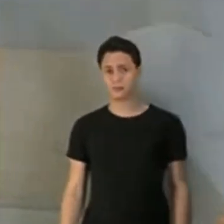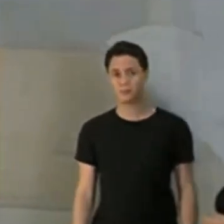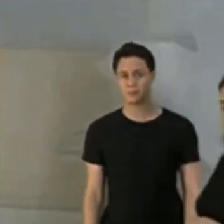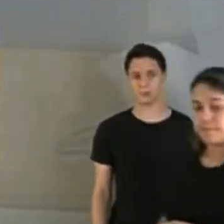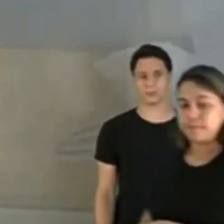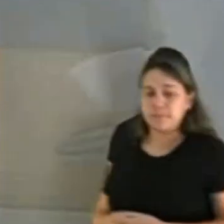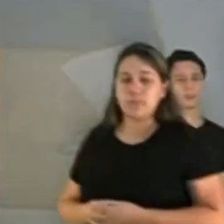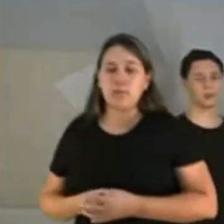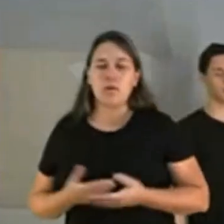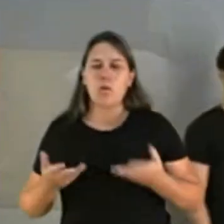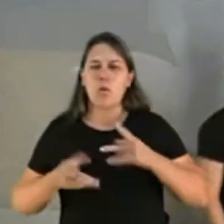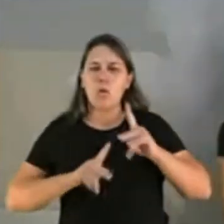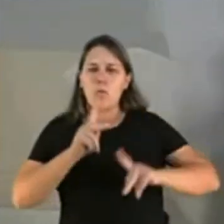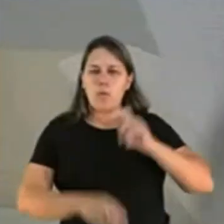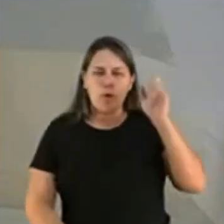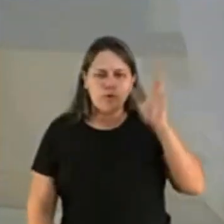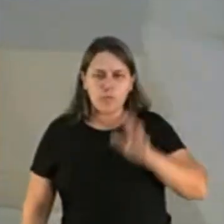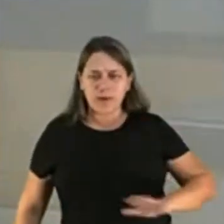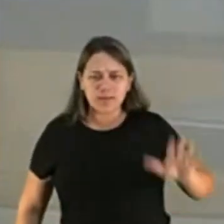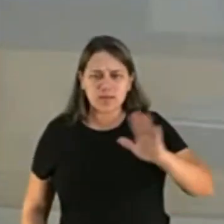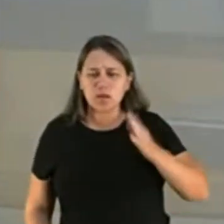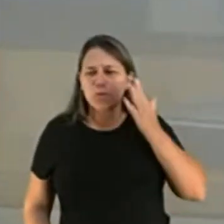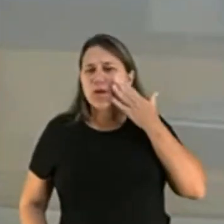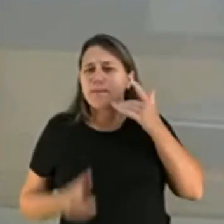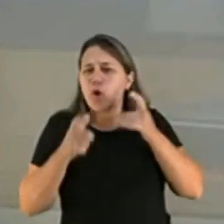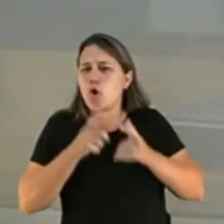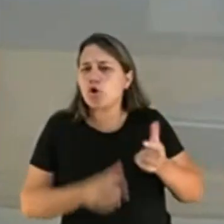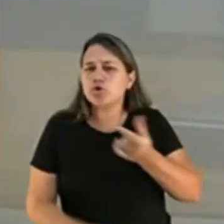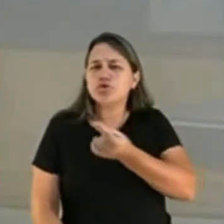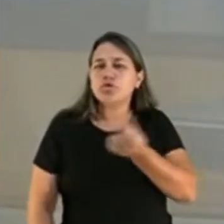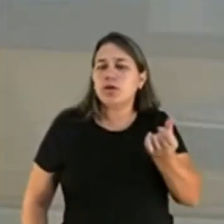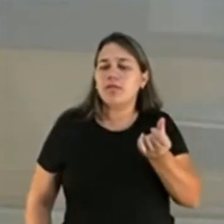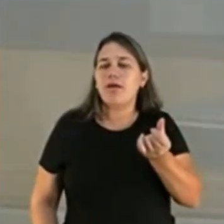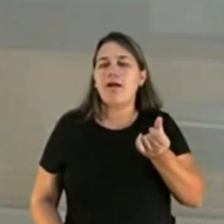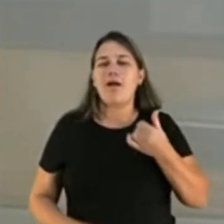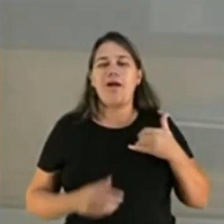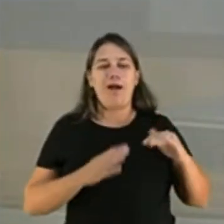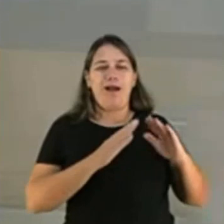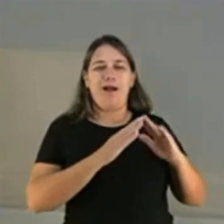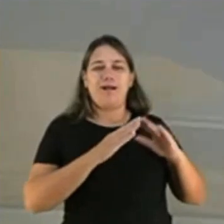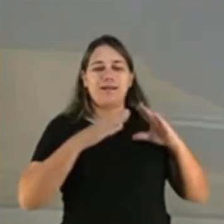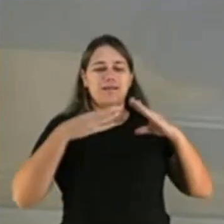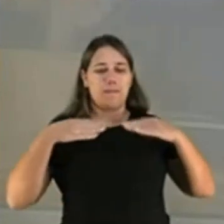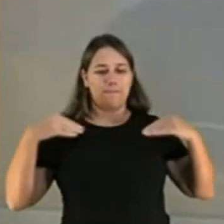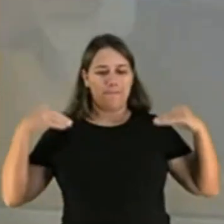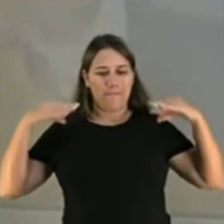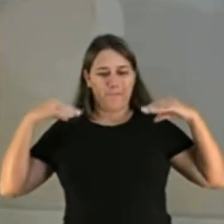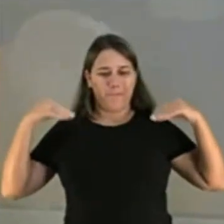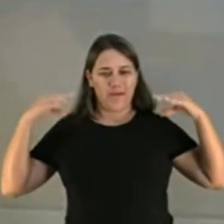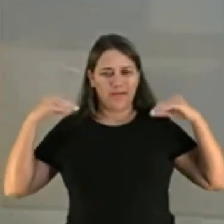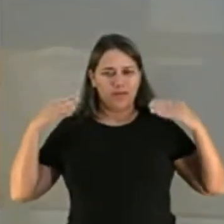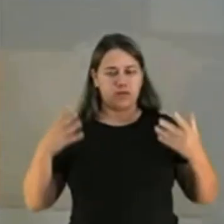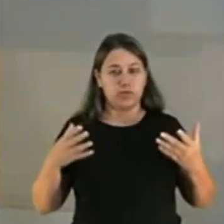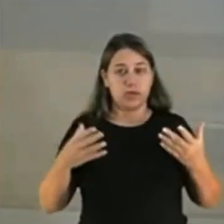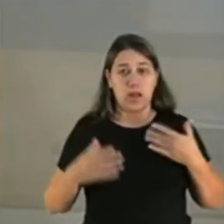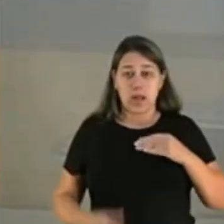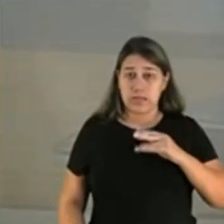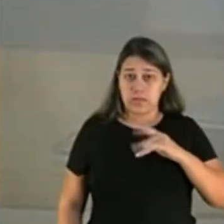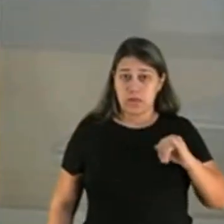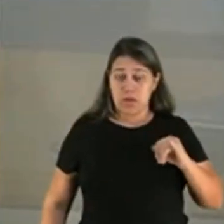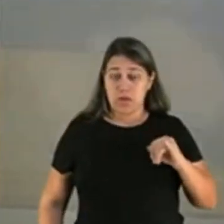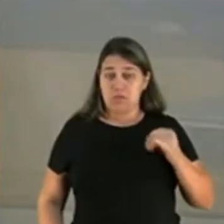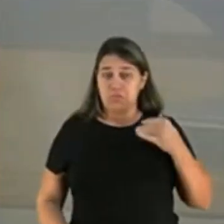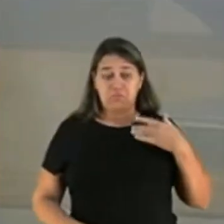Povo brasileiro, sabe onde é que esse dinheiro foi parar? Em casa de massagem. Essa CPI virou as costas